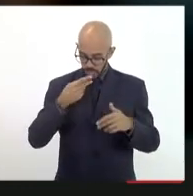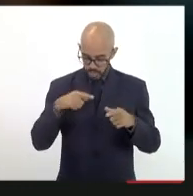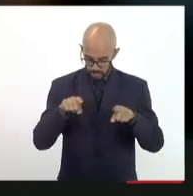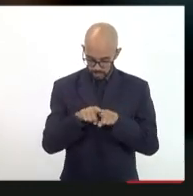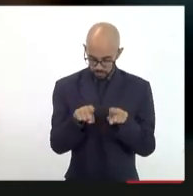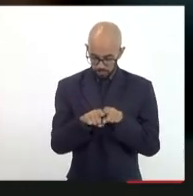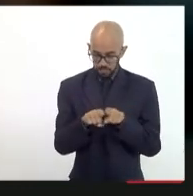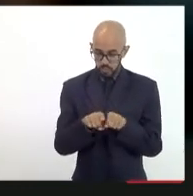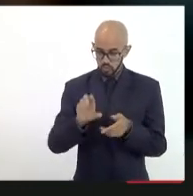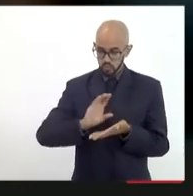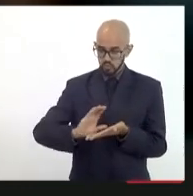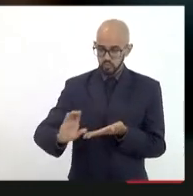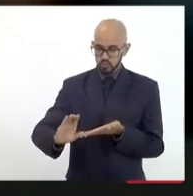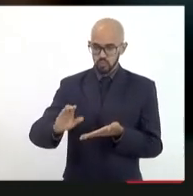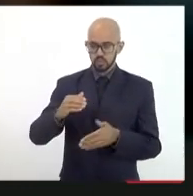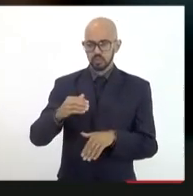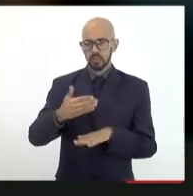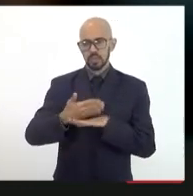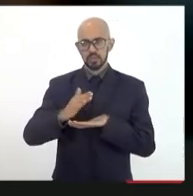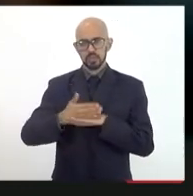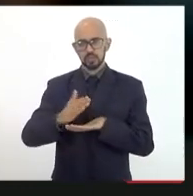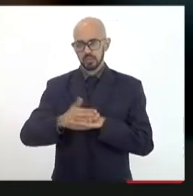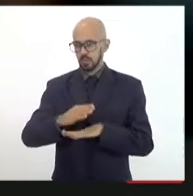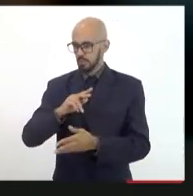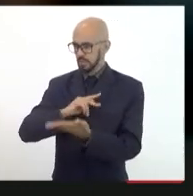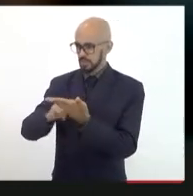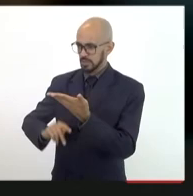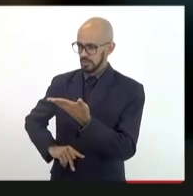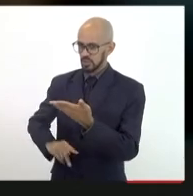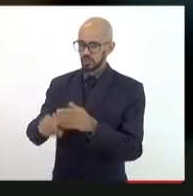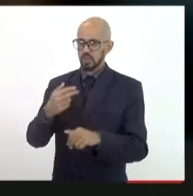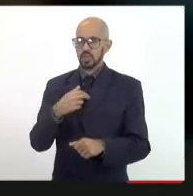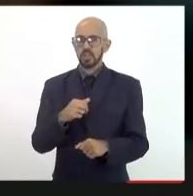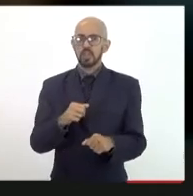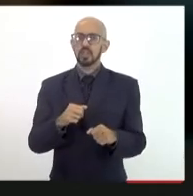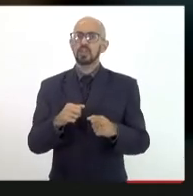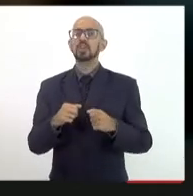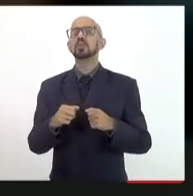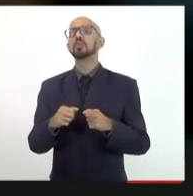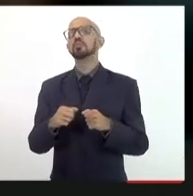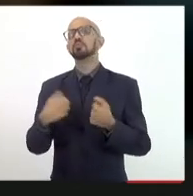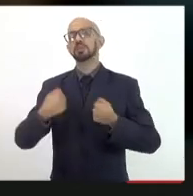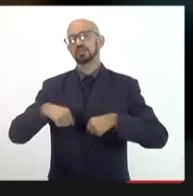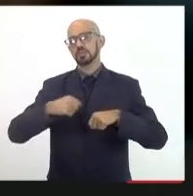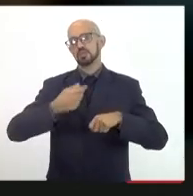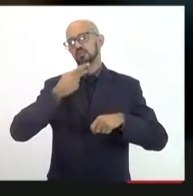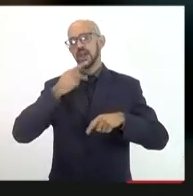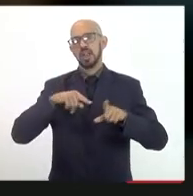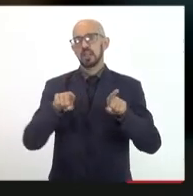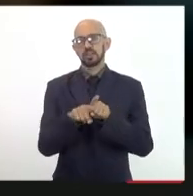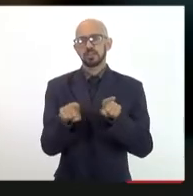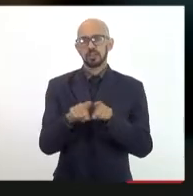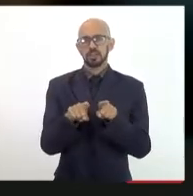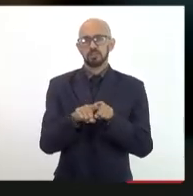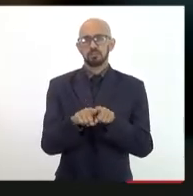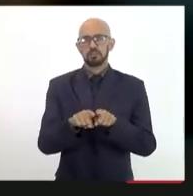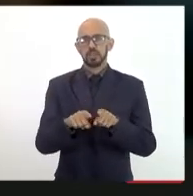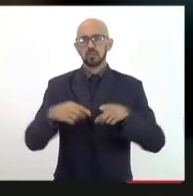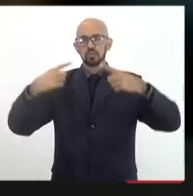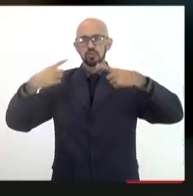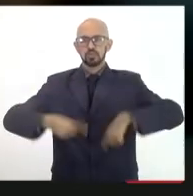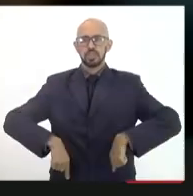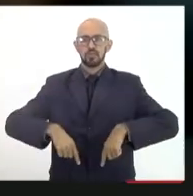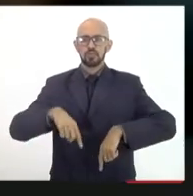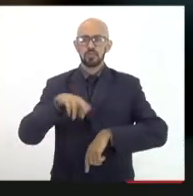aplicações presidente eu não podia deixar de comentar alguns desafios que a UFRJ ela